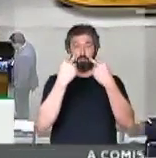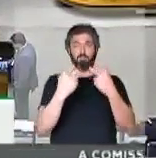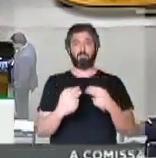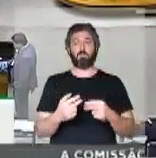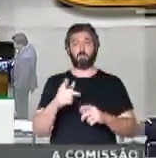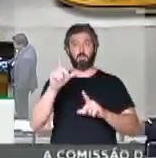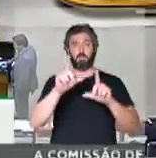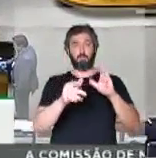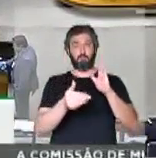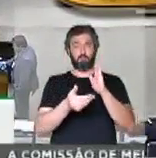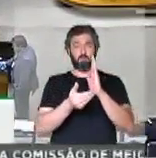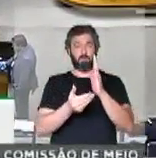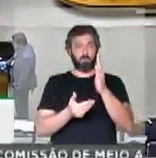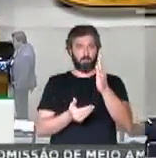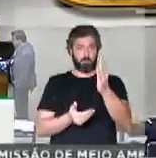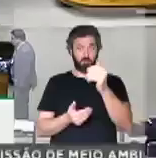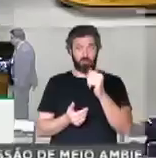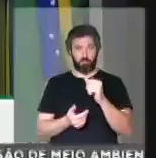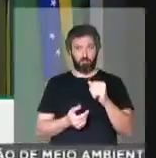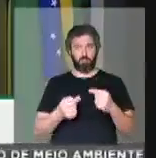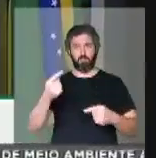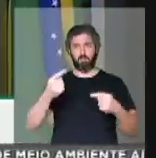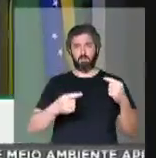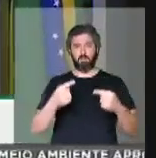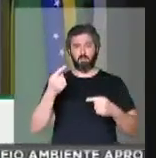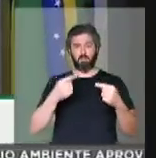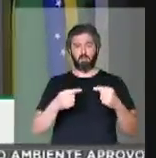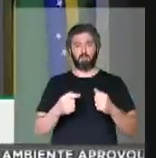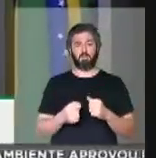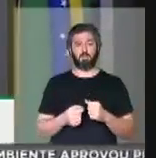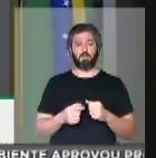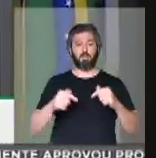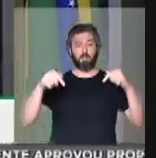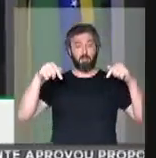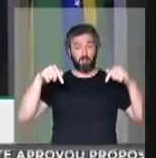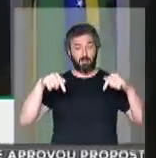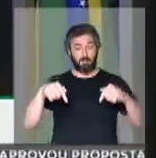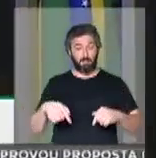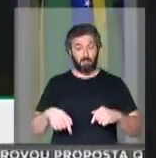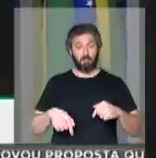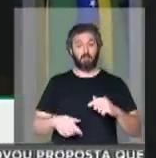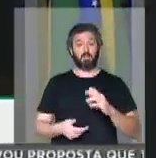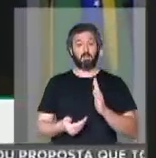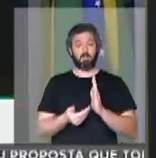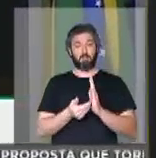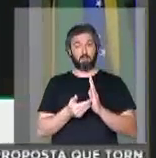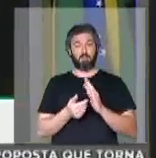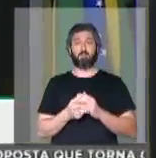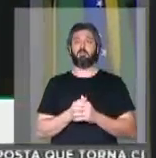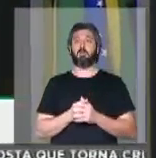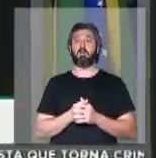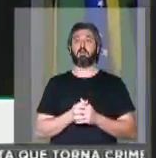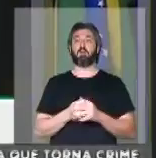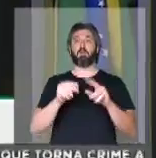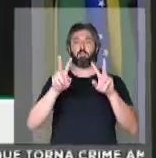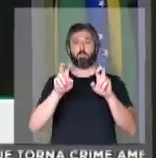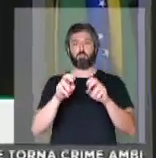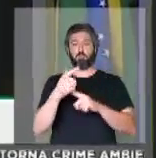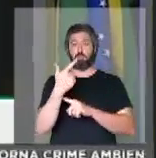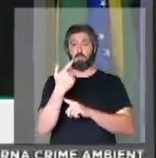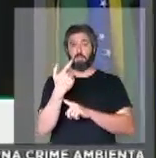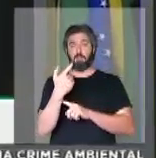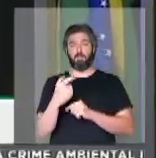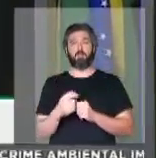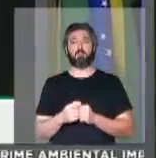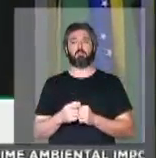pela TV Câmara. Nesse debate que estamos travando aqui no plenário dessa casa, sobre a questão das